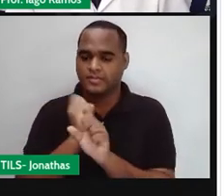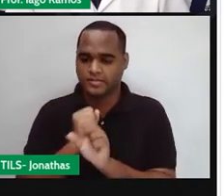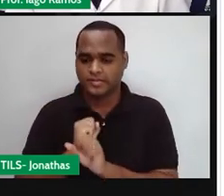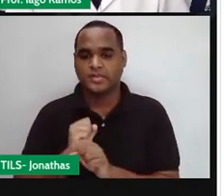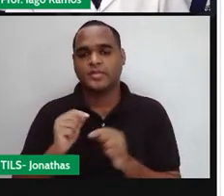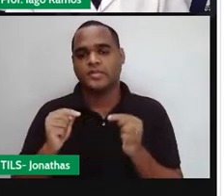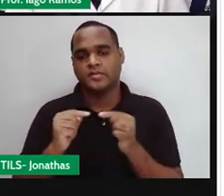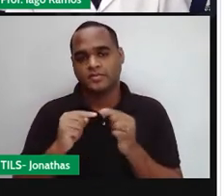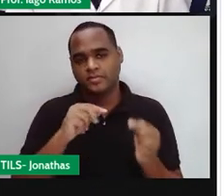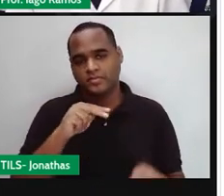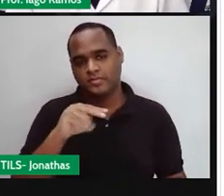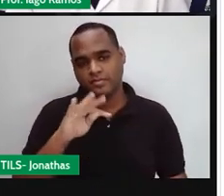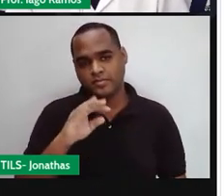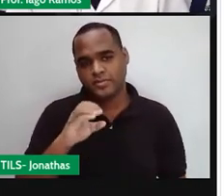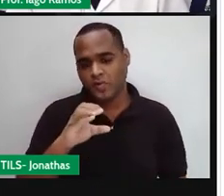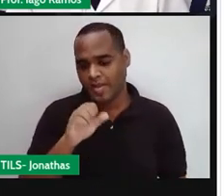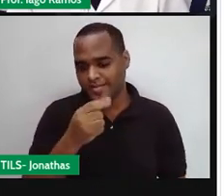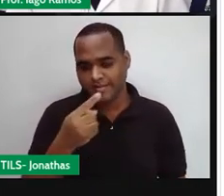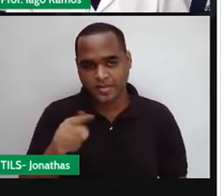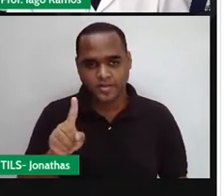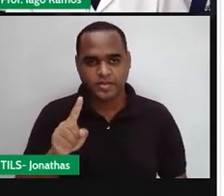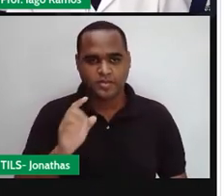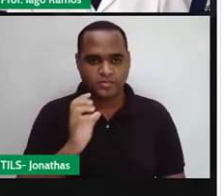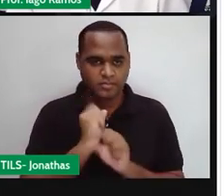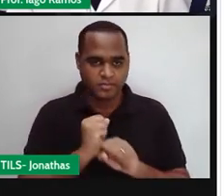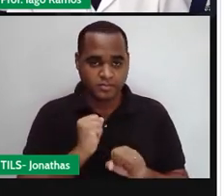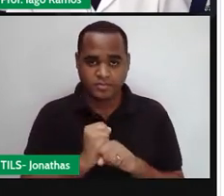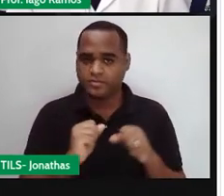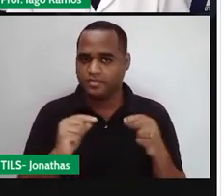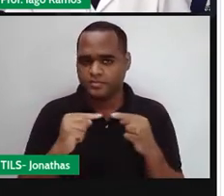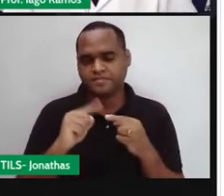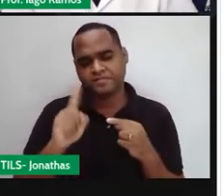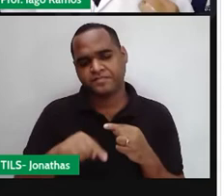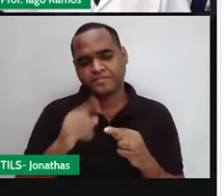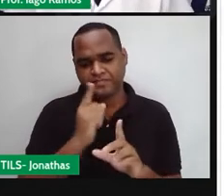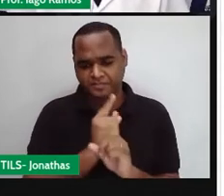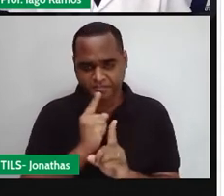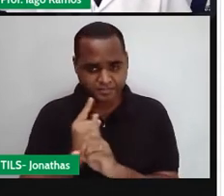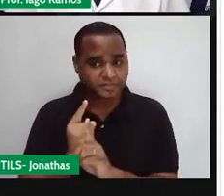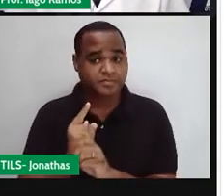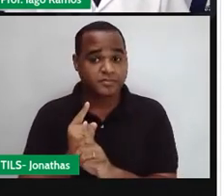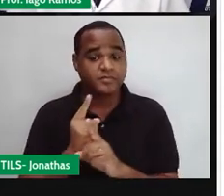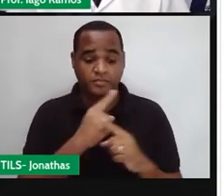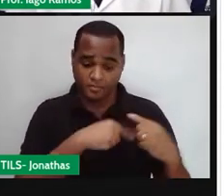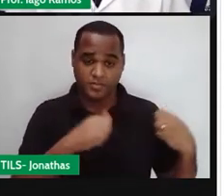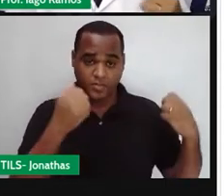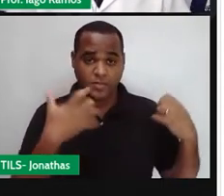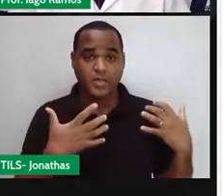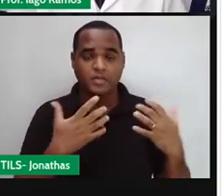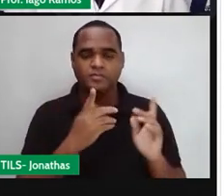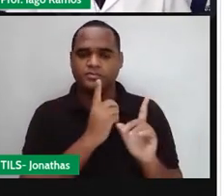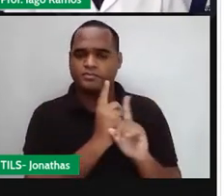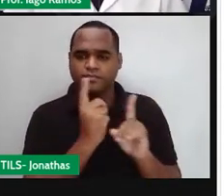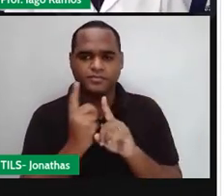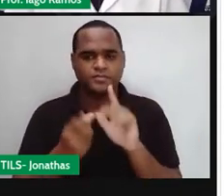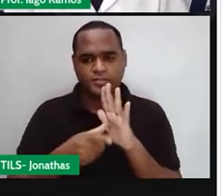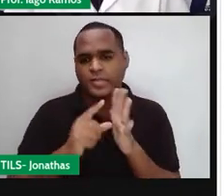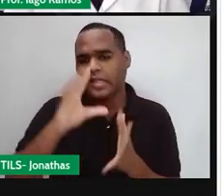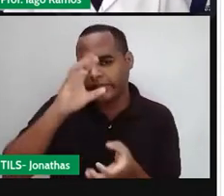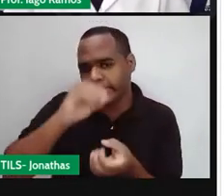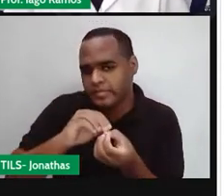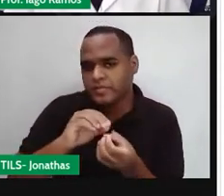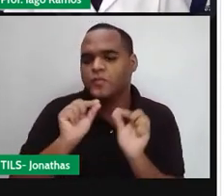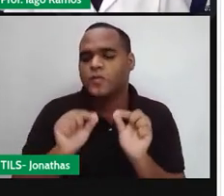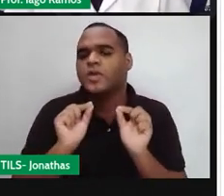anotação de números inteiros para encontrar a resposta. Como nas aulas anteriores, a gente definiu o seguinte, ó,